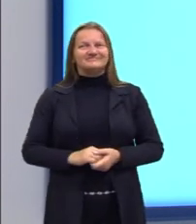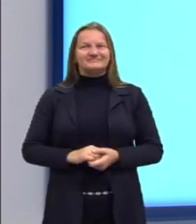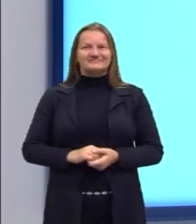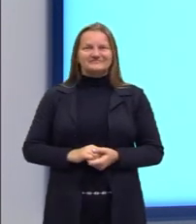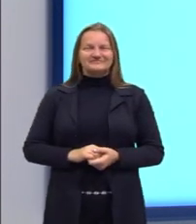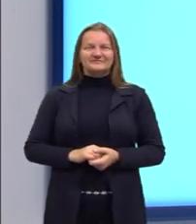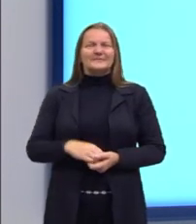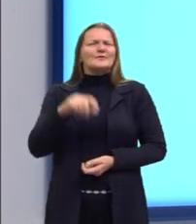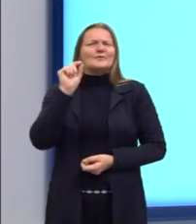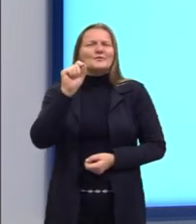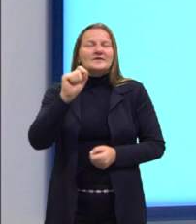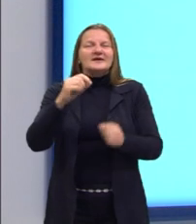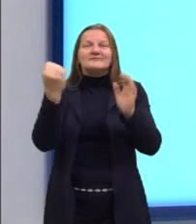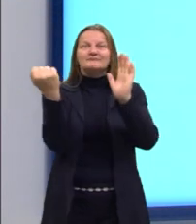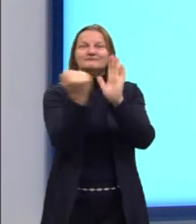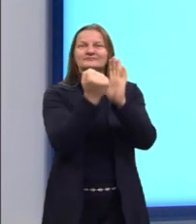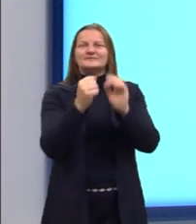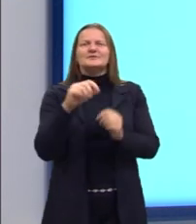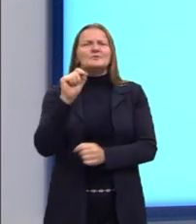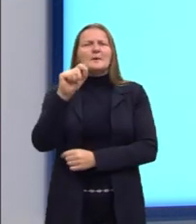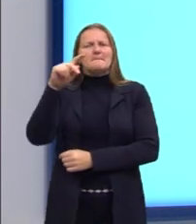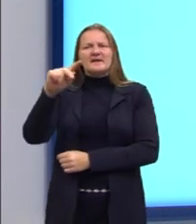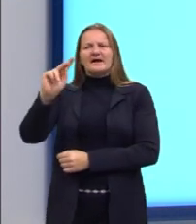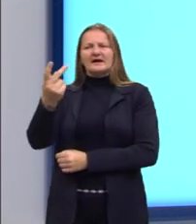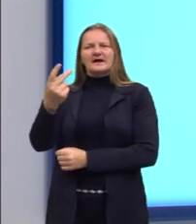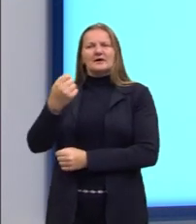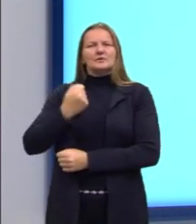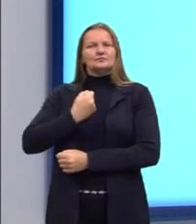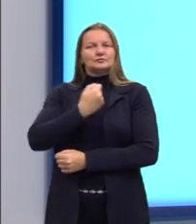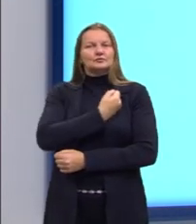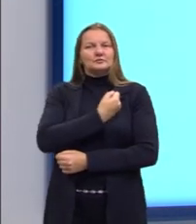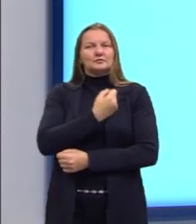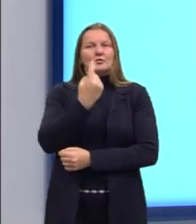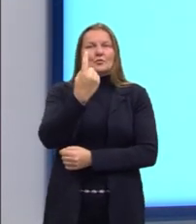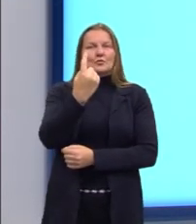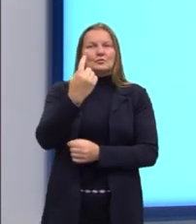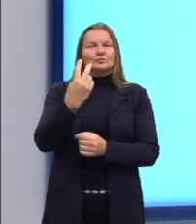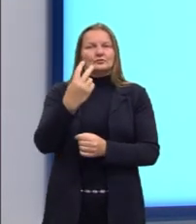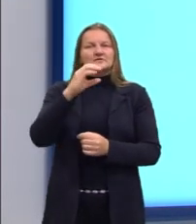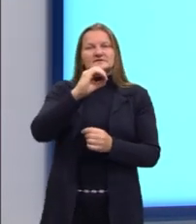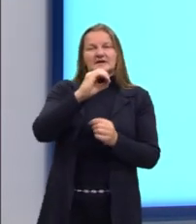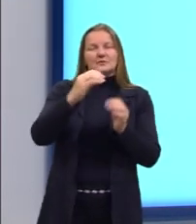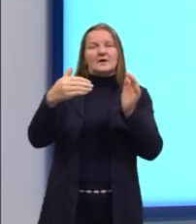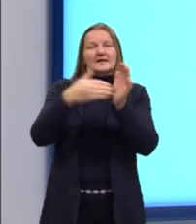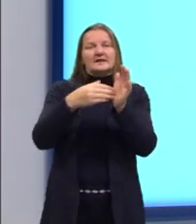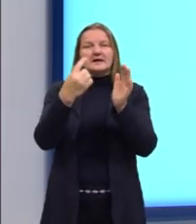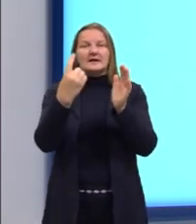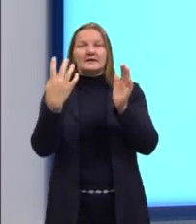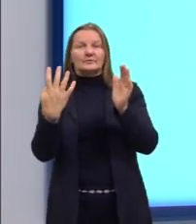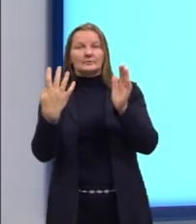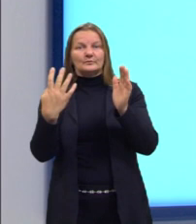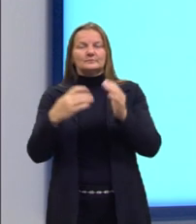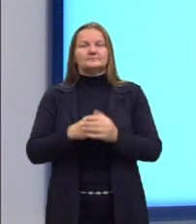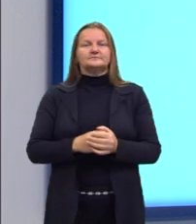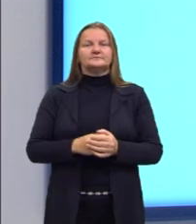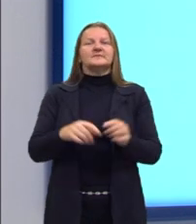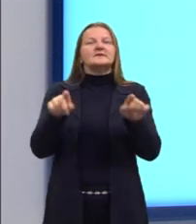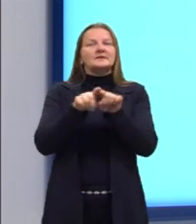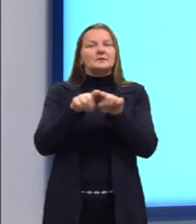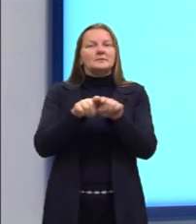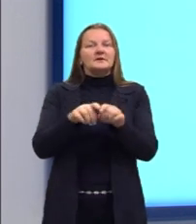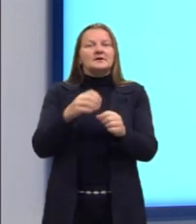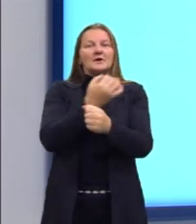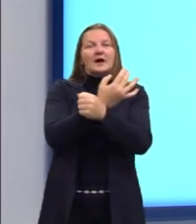né? E o que significa esses valores de PH, que pode ser tanto de 0 até 14 e pode ser